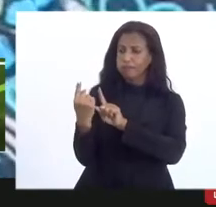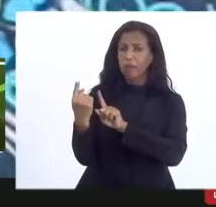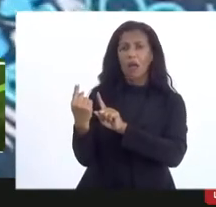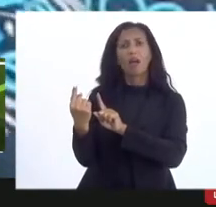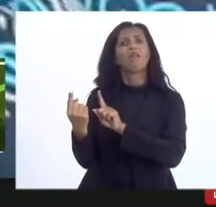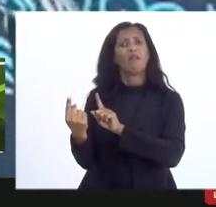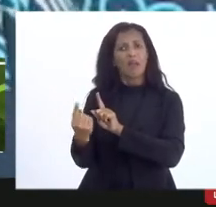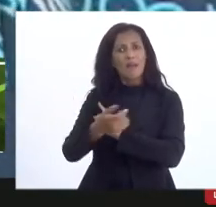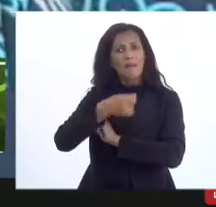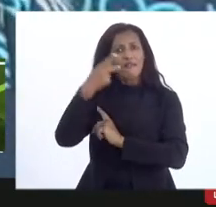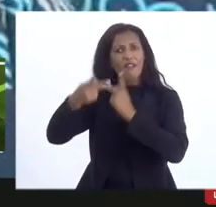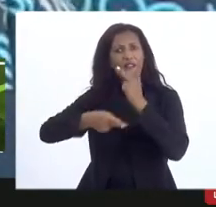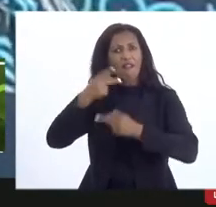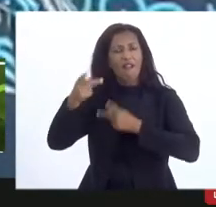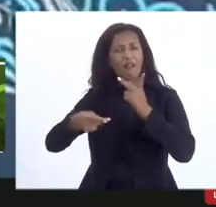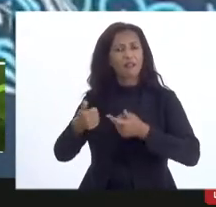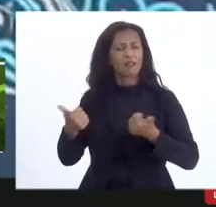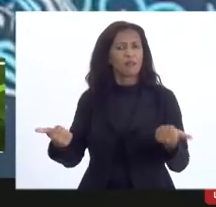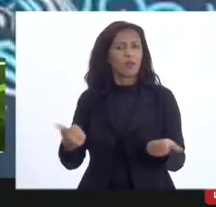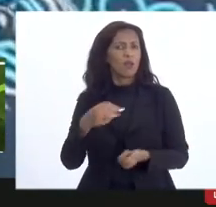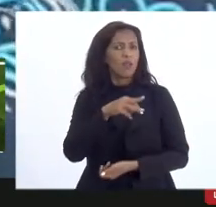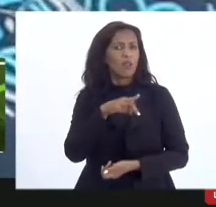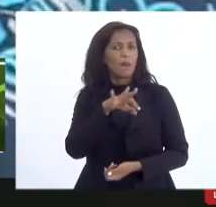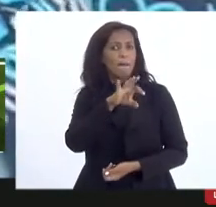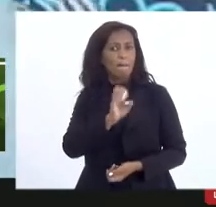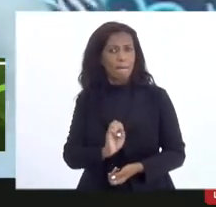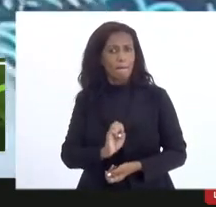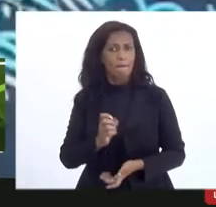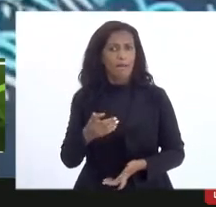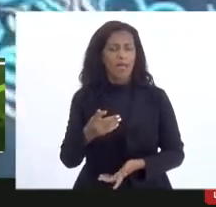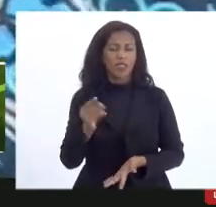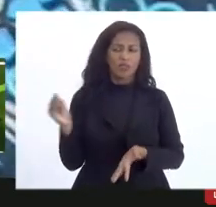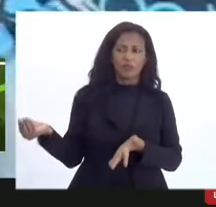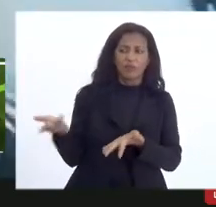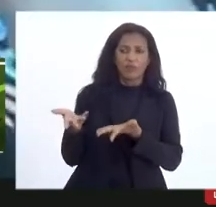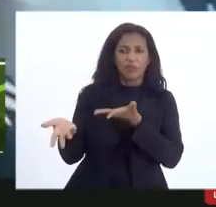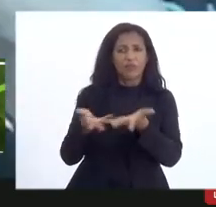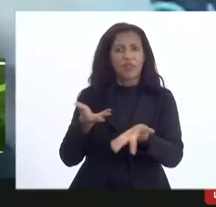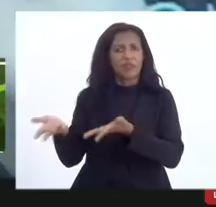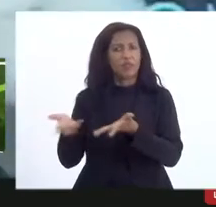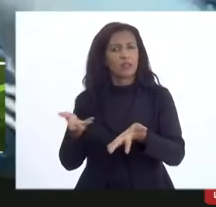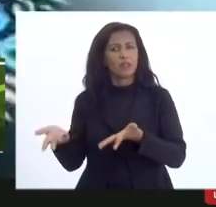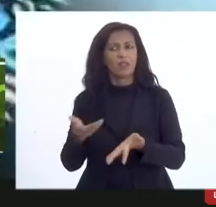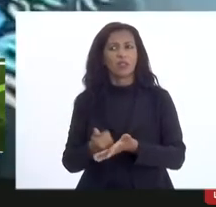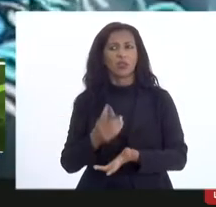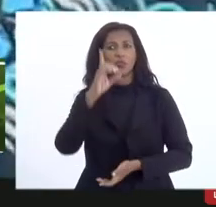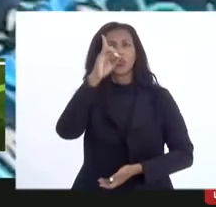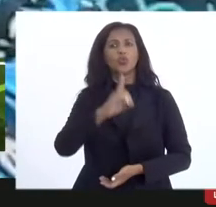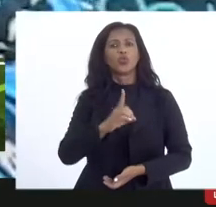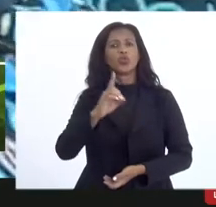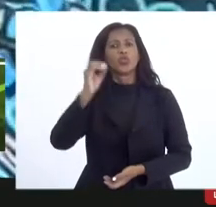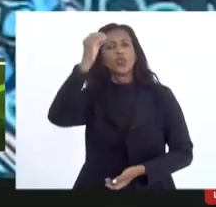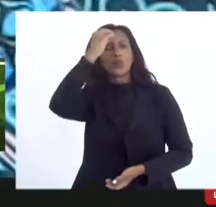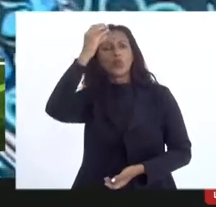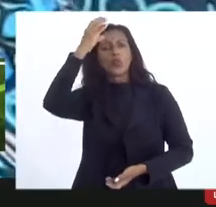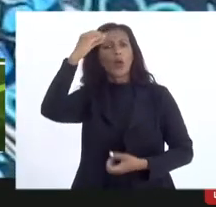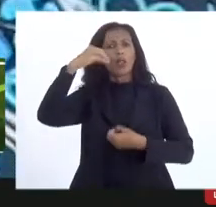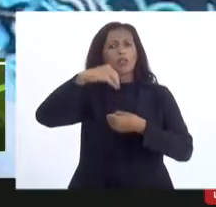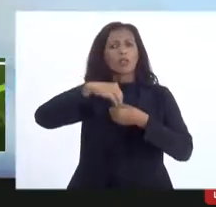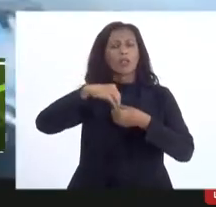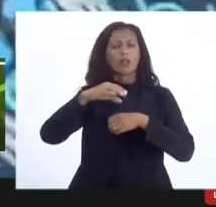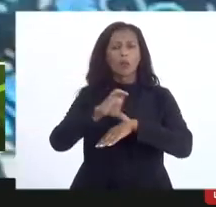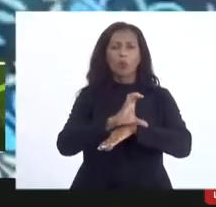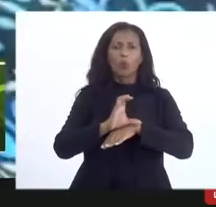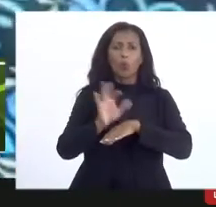então o mestre a gente a inserção a questão do direito cultural previsto na Constituição Federal